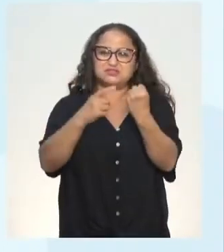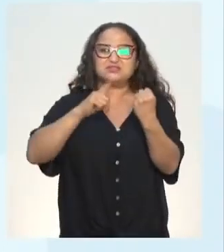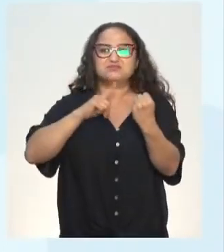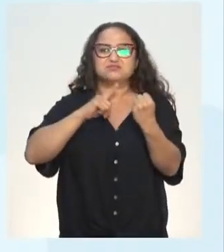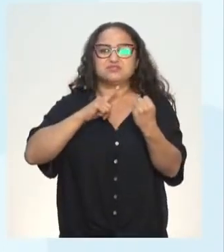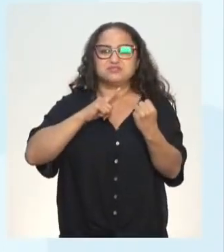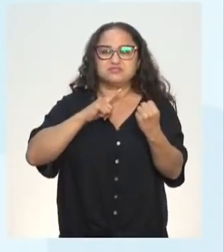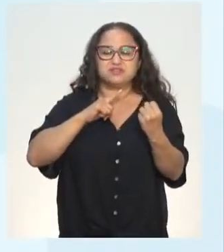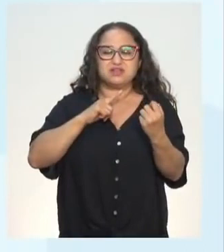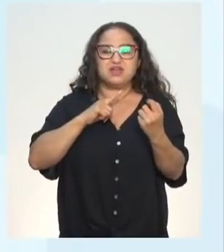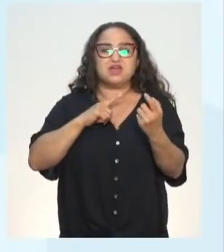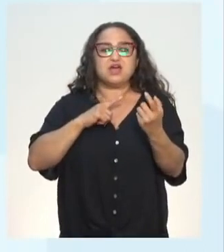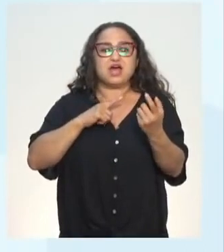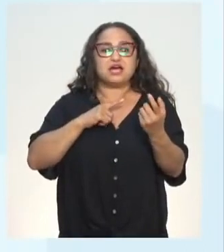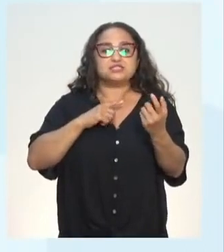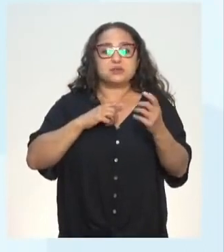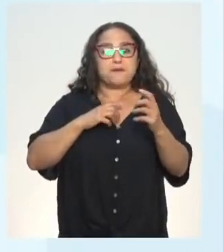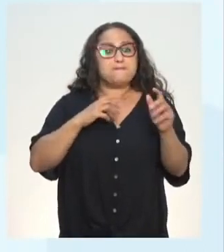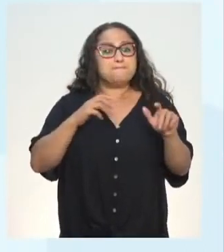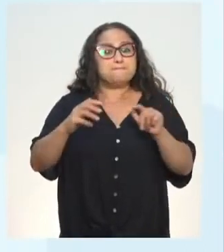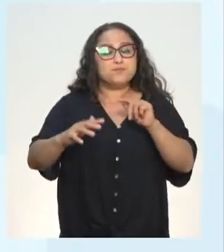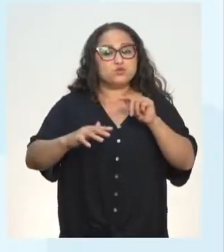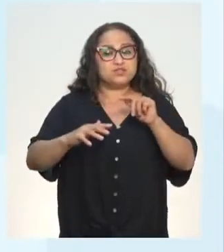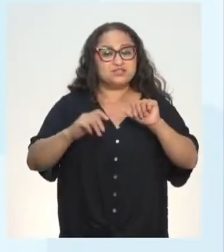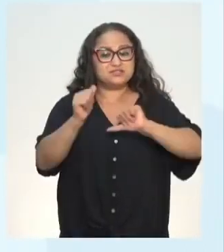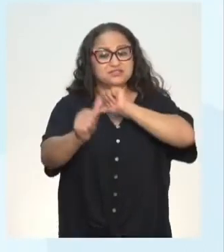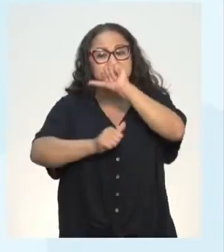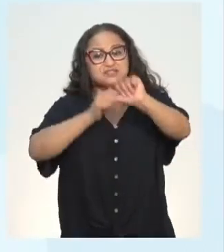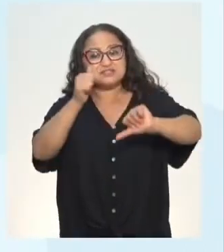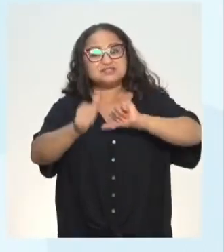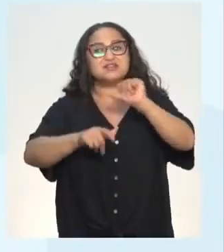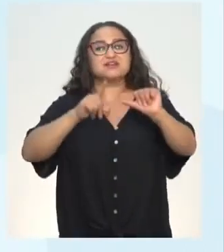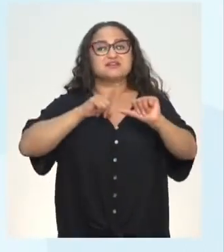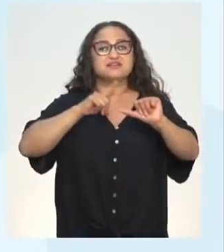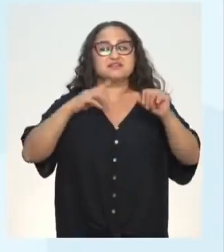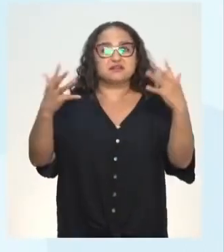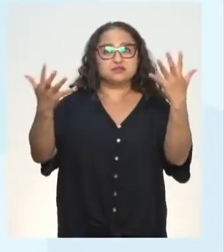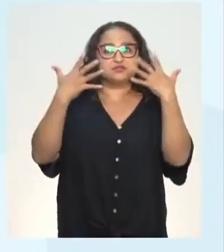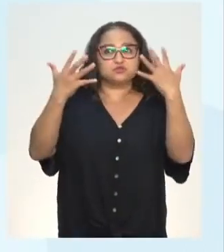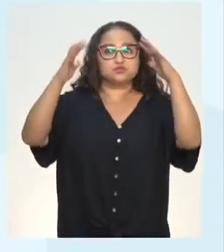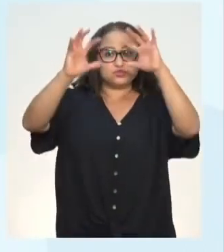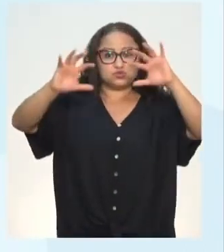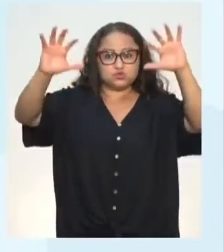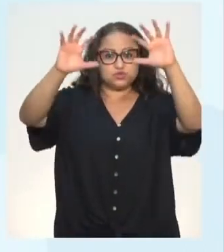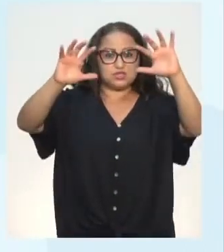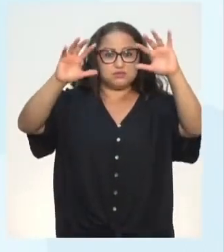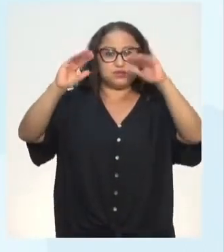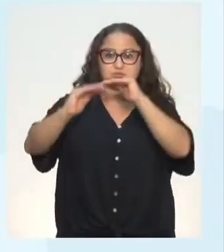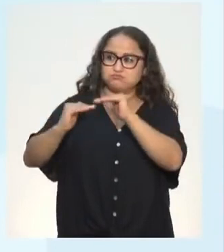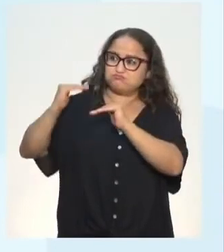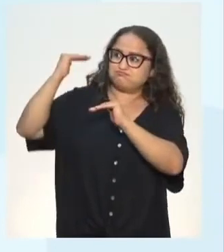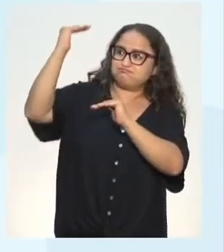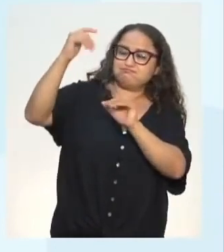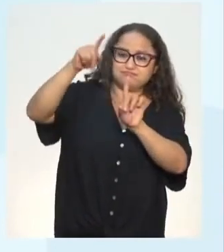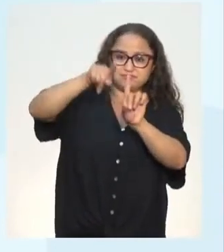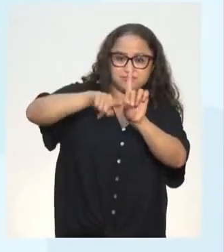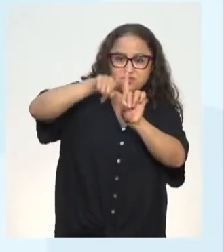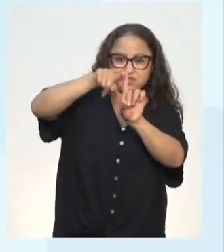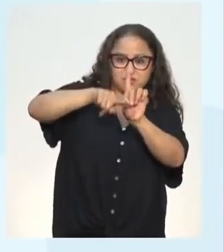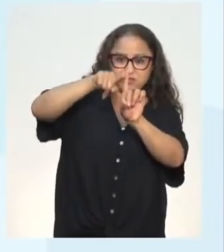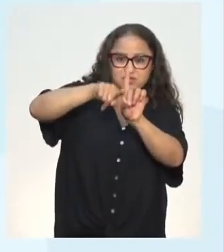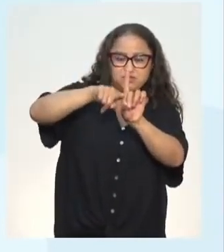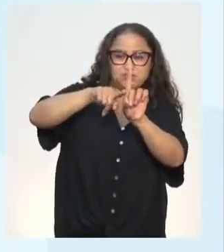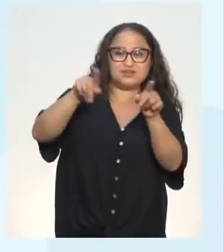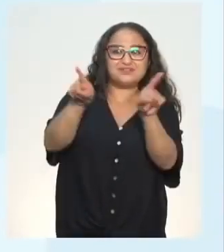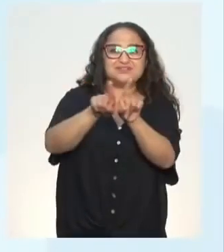alterações globais do clima com aumentos de temperatura e redução hídrica e